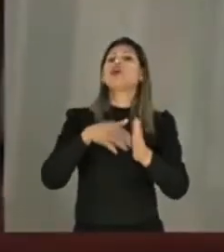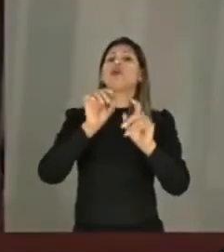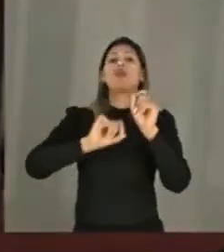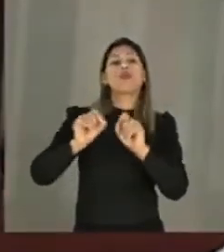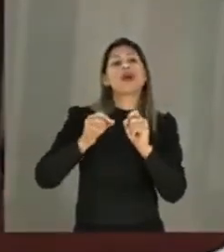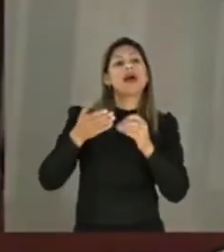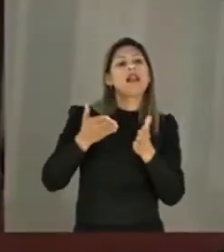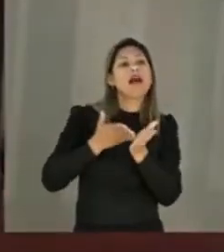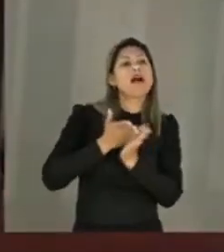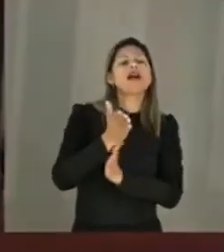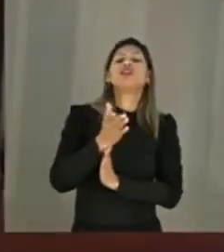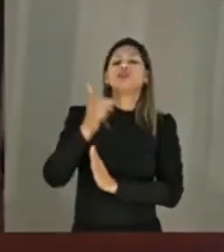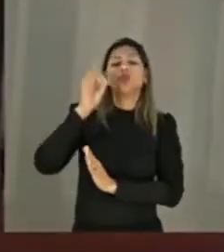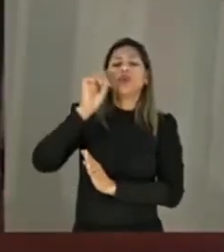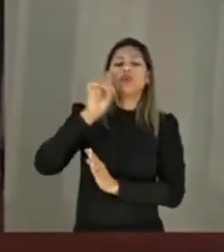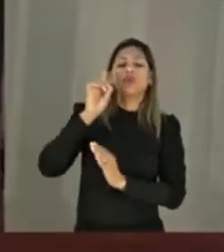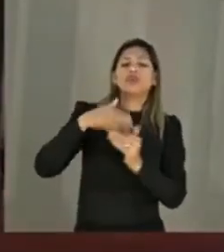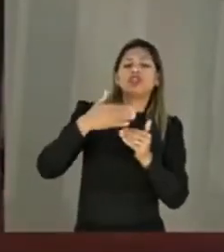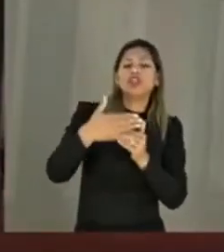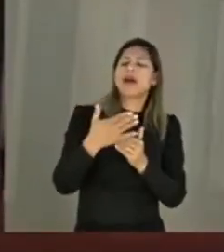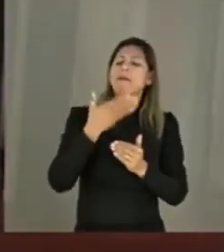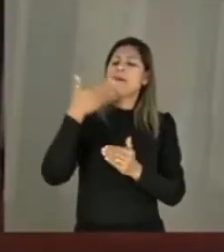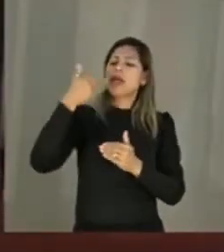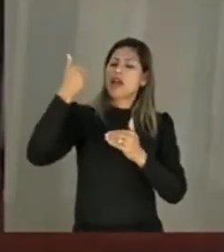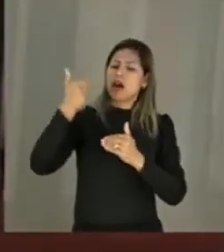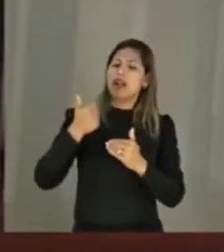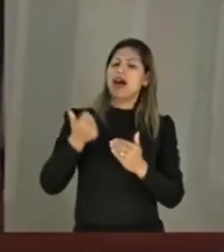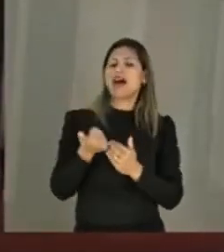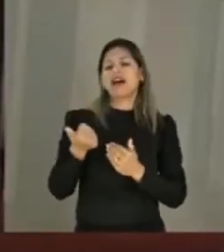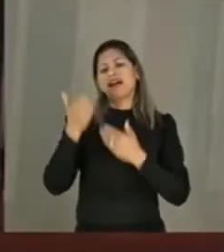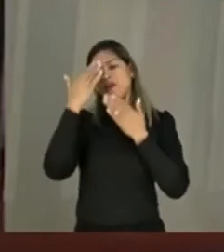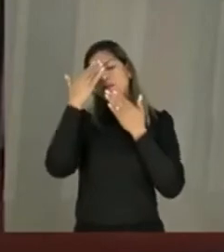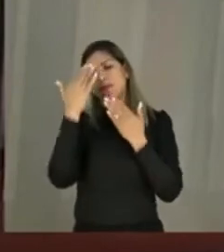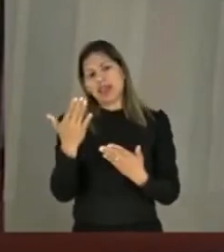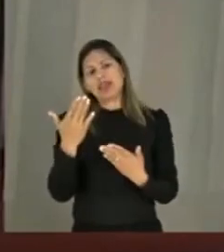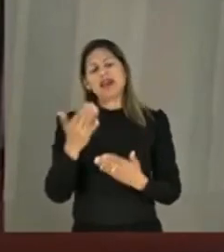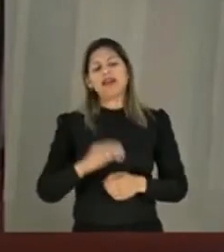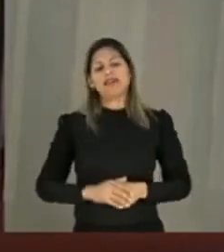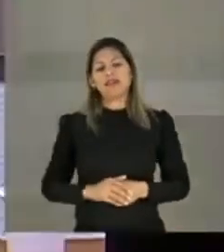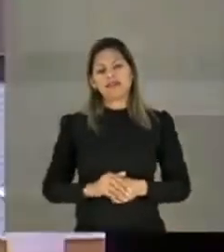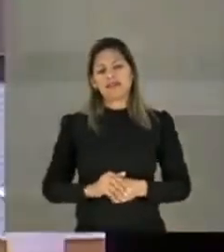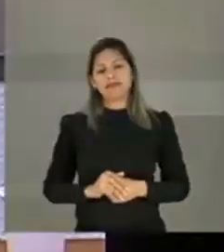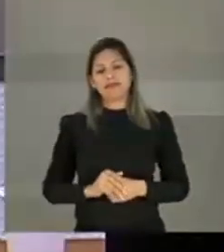e trabalhando por dias cada vez melhores. Excelência, colegas, obrigado.